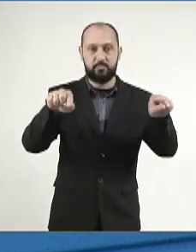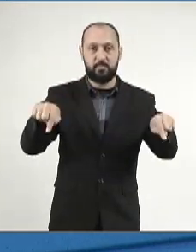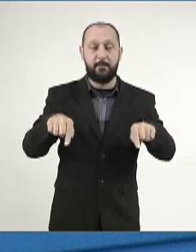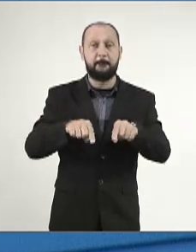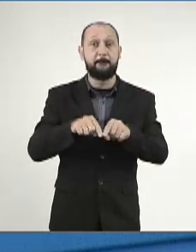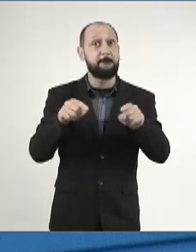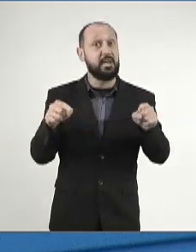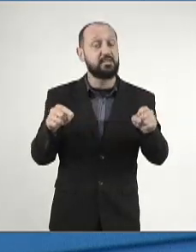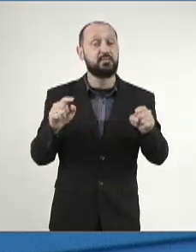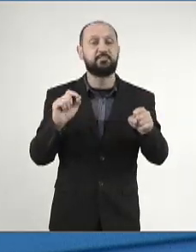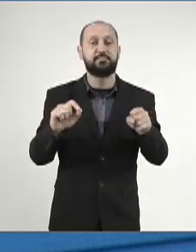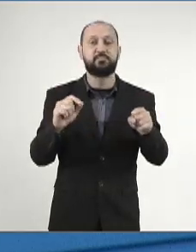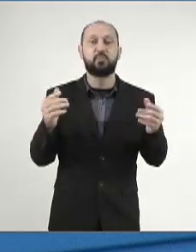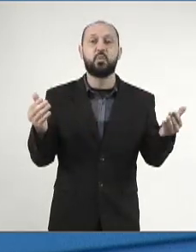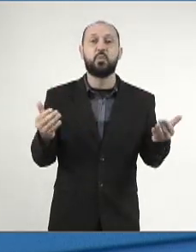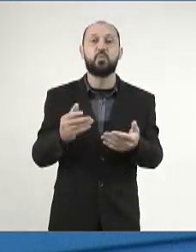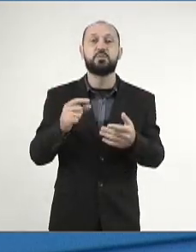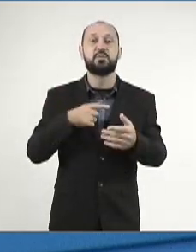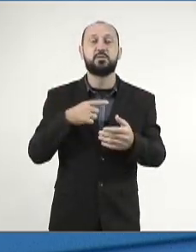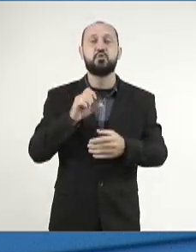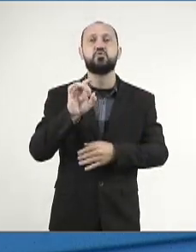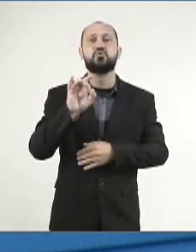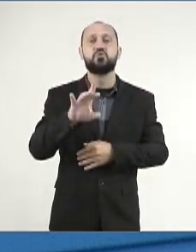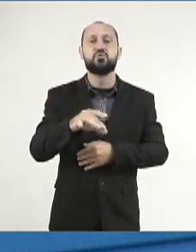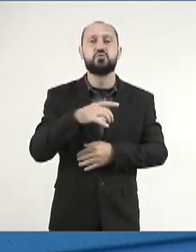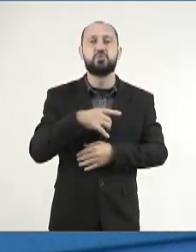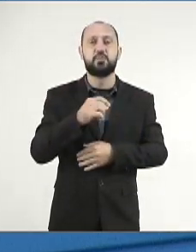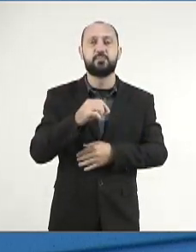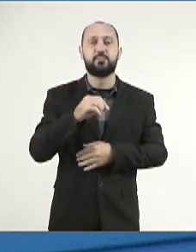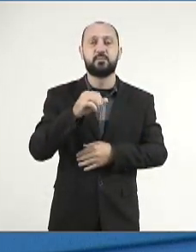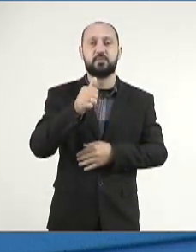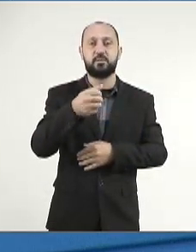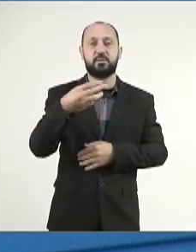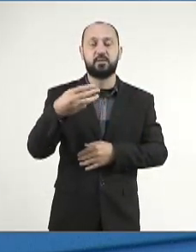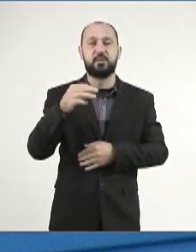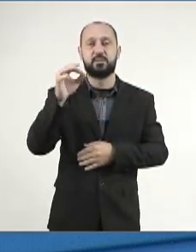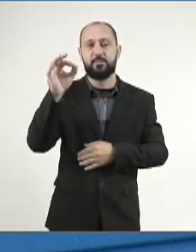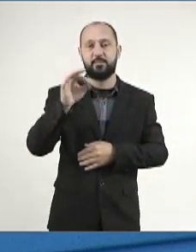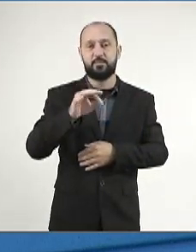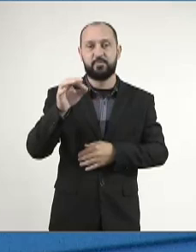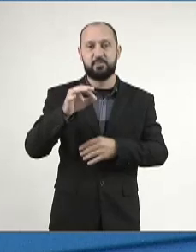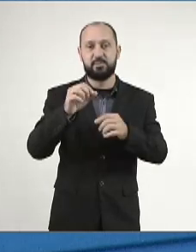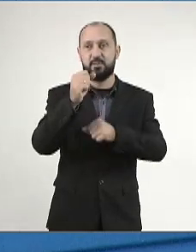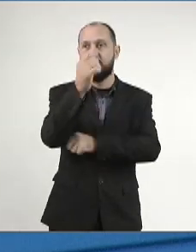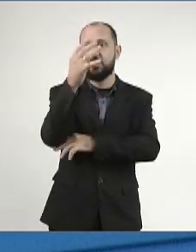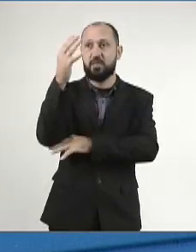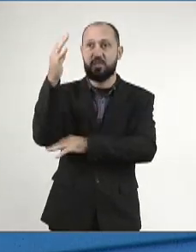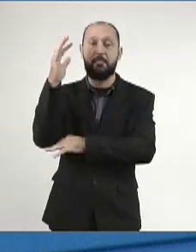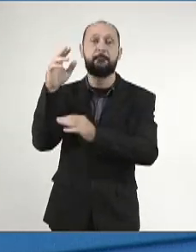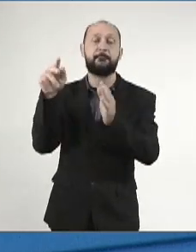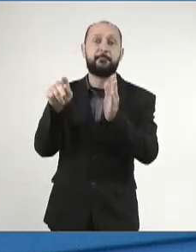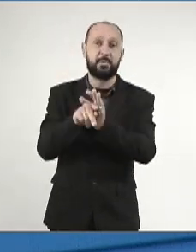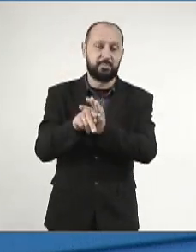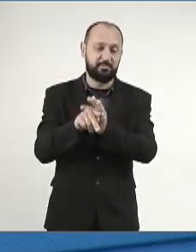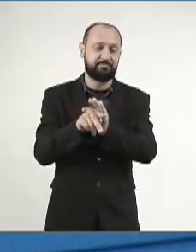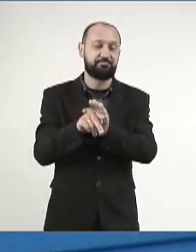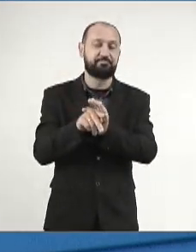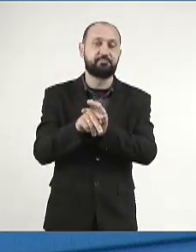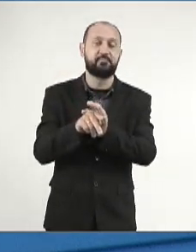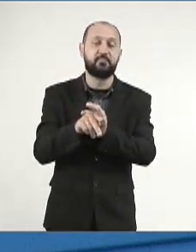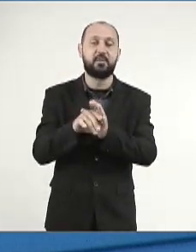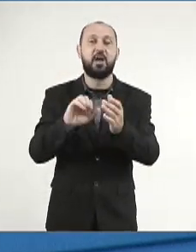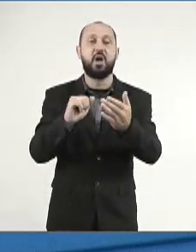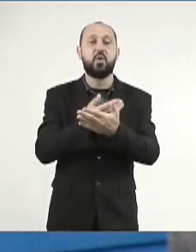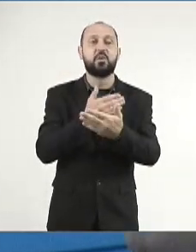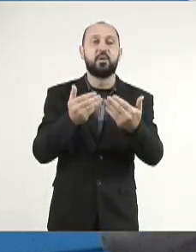Entretanto, atualmente restam apenas cerca de 13% da sua floresta original. E isso se